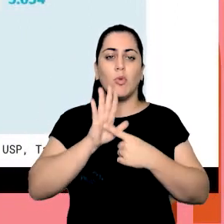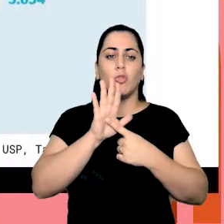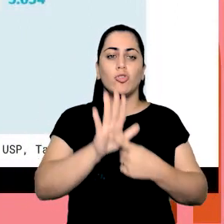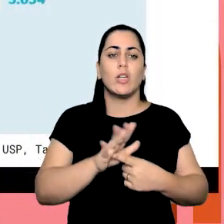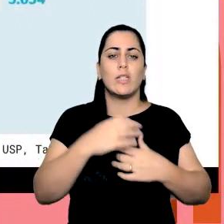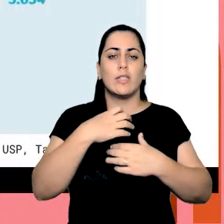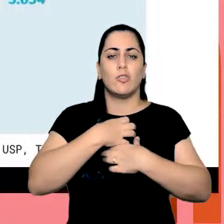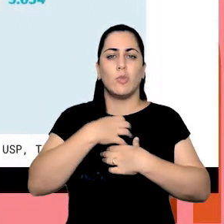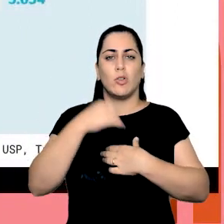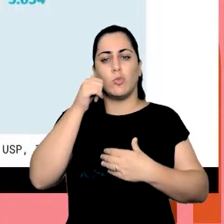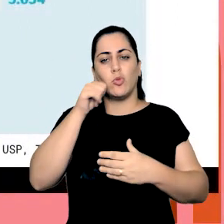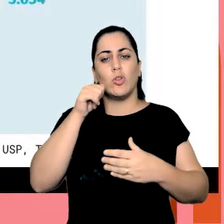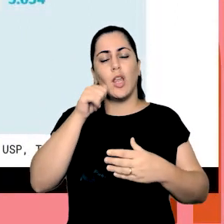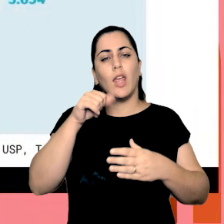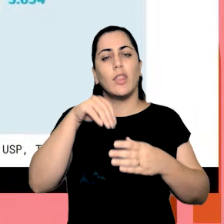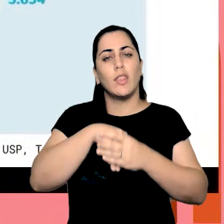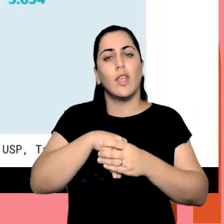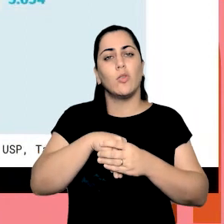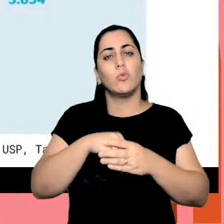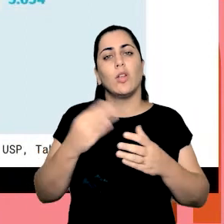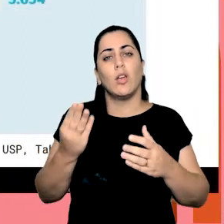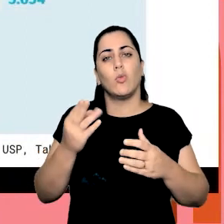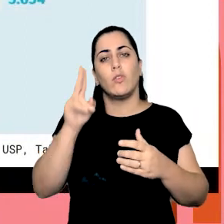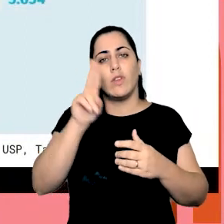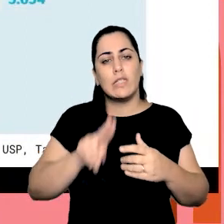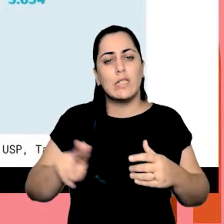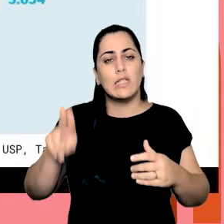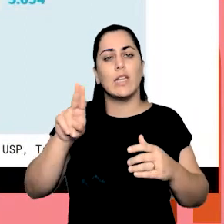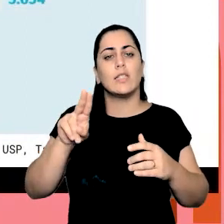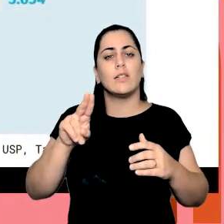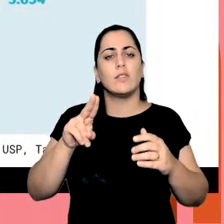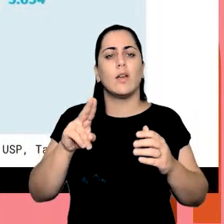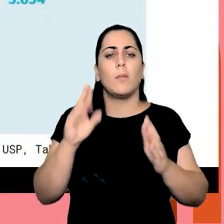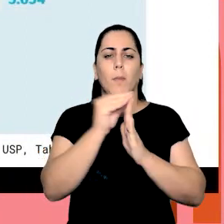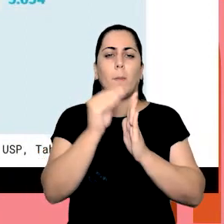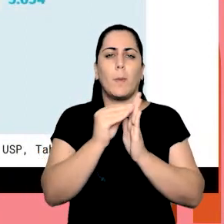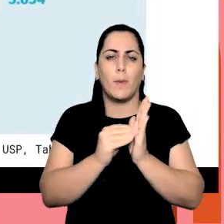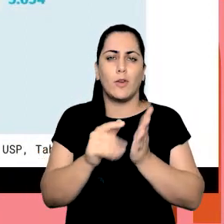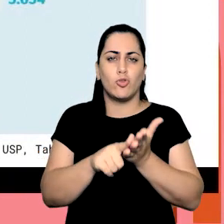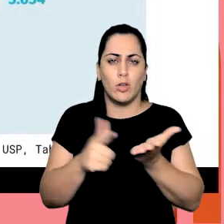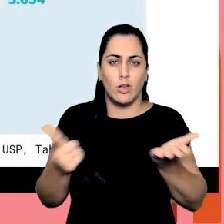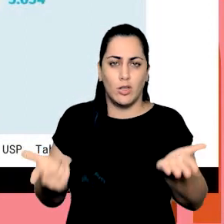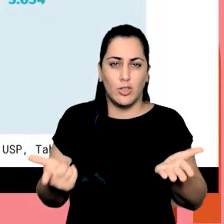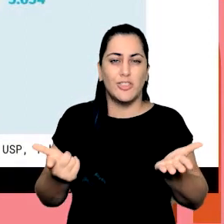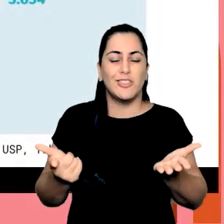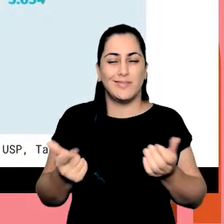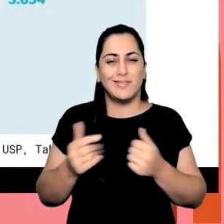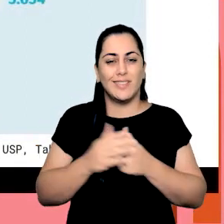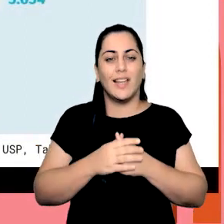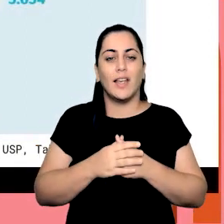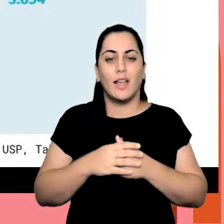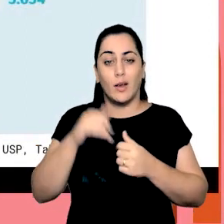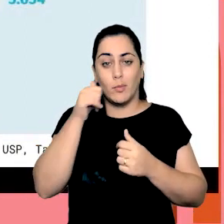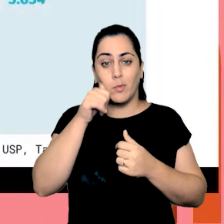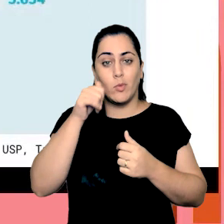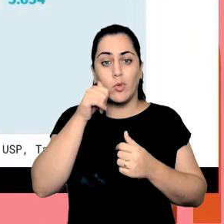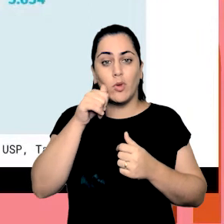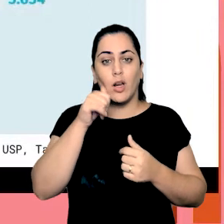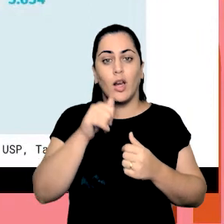que é ser mulher na universidade, né, por meio das suas notas jornalísticas, das suas pautas jornalísticas, e ela fez essa